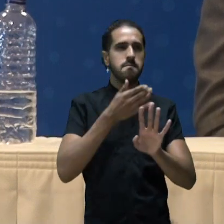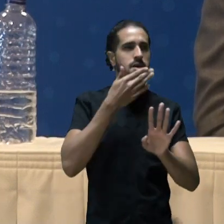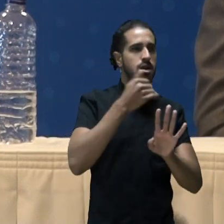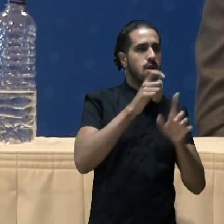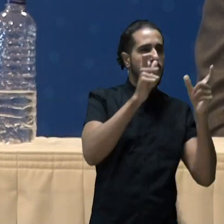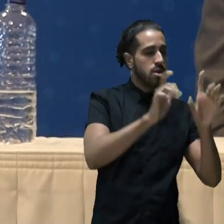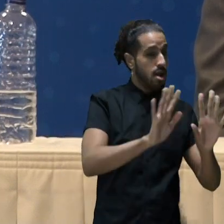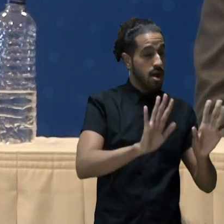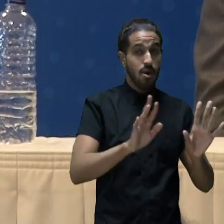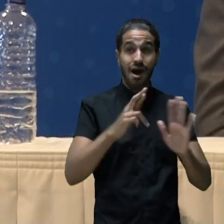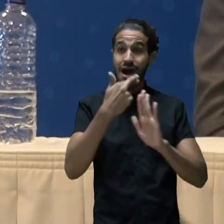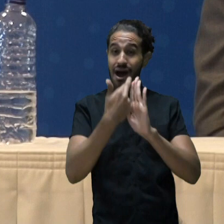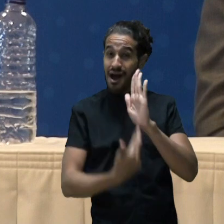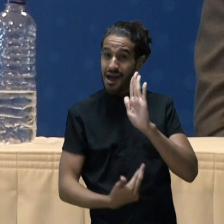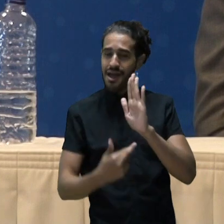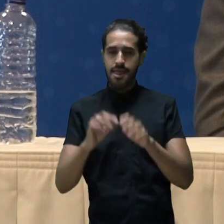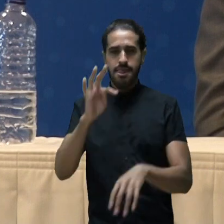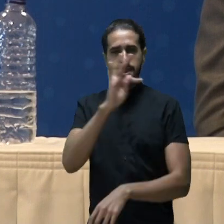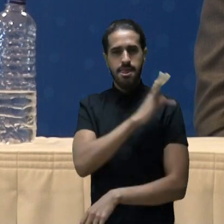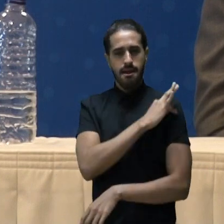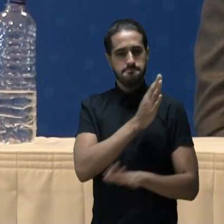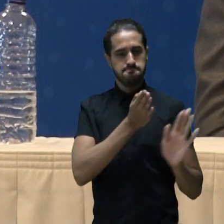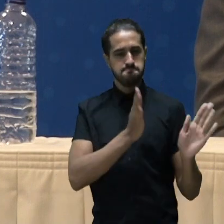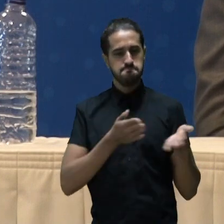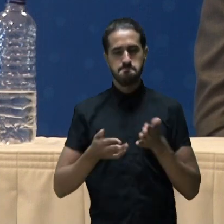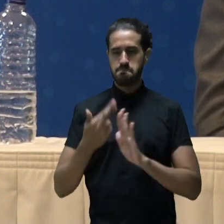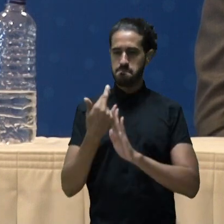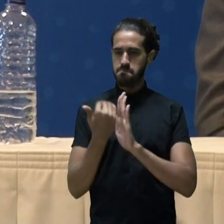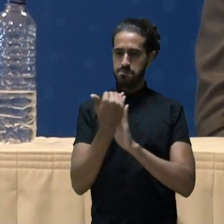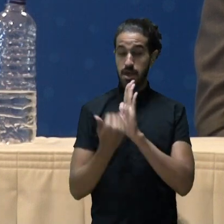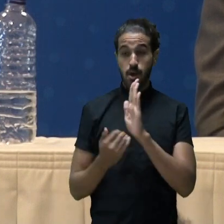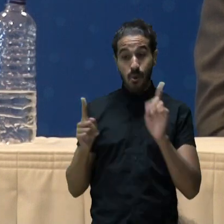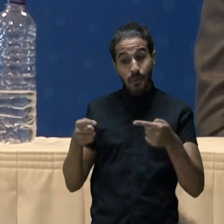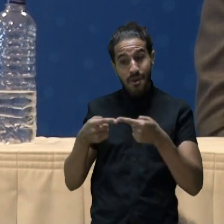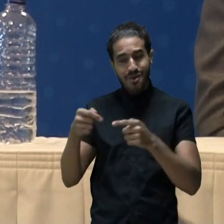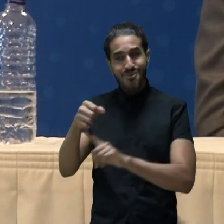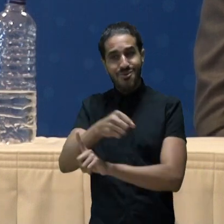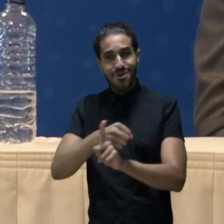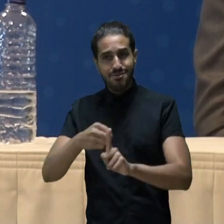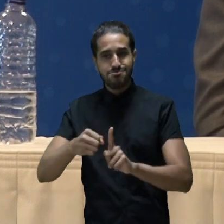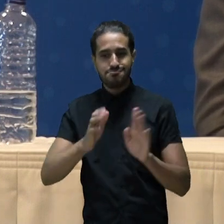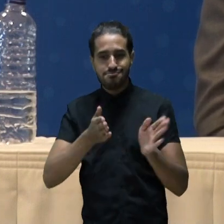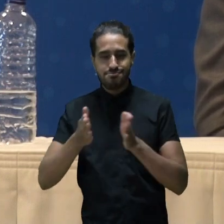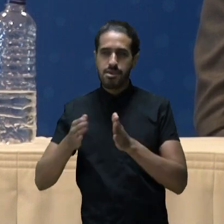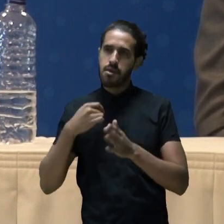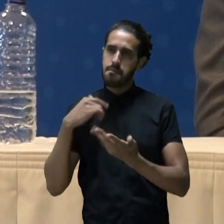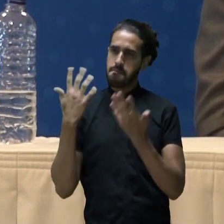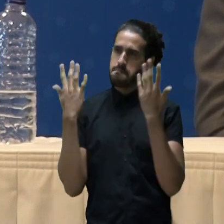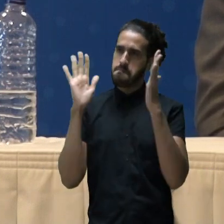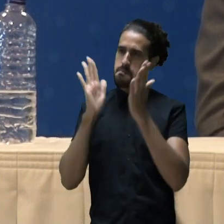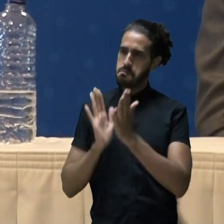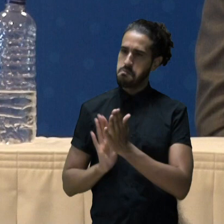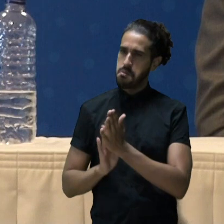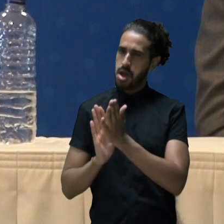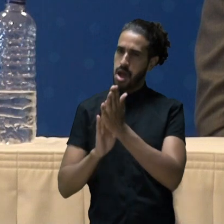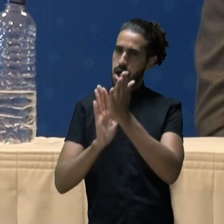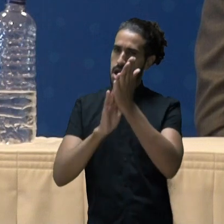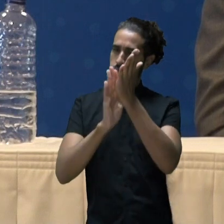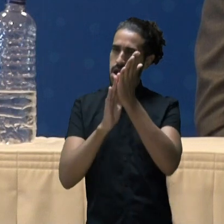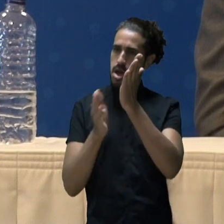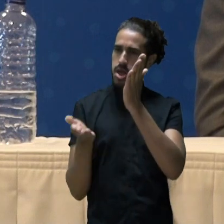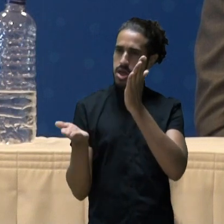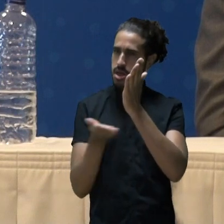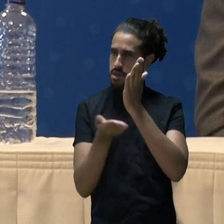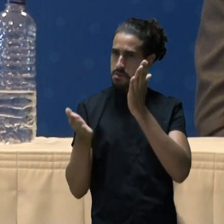desse ou daquele, mas o critério é técnico, é um critério social. e eu parabenizo os